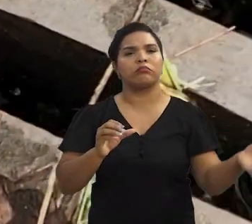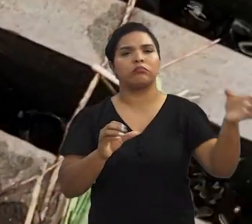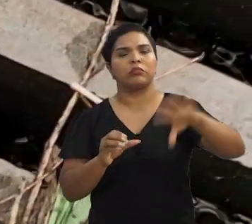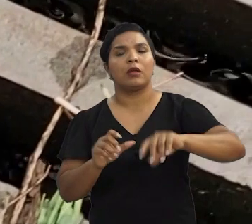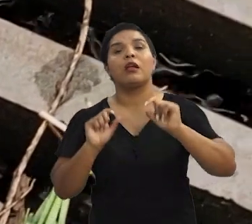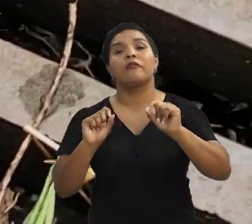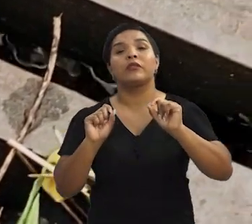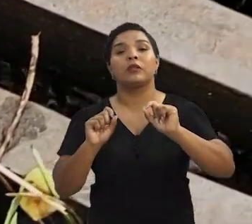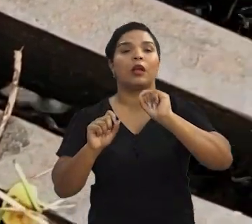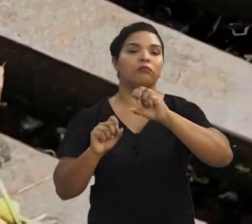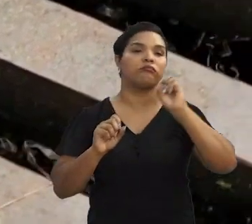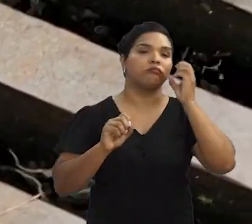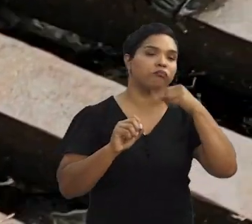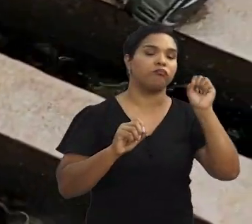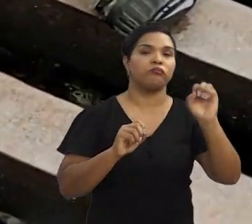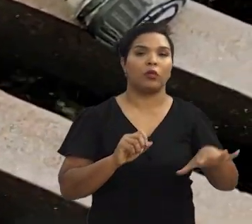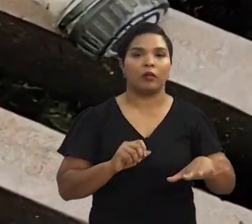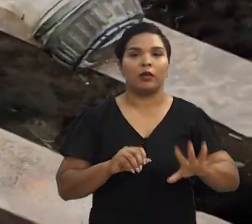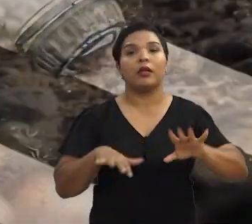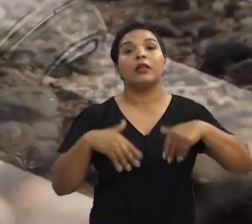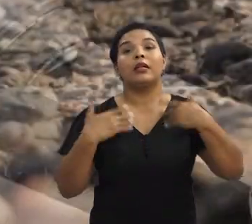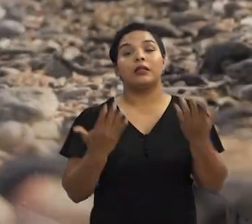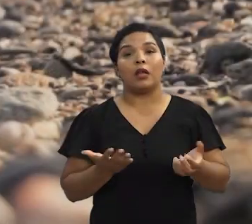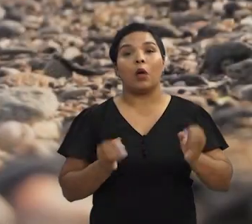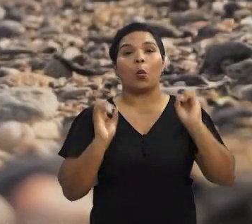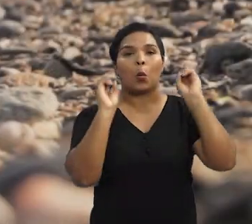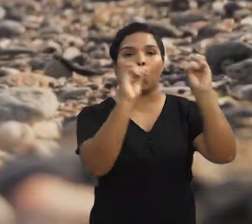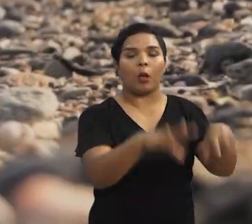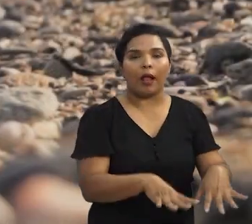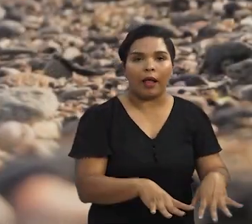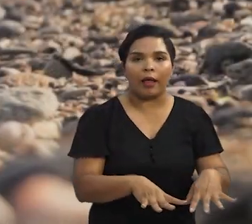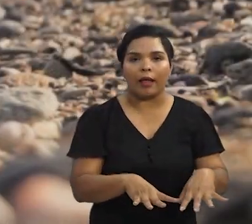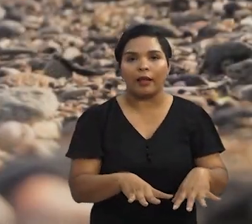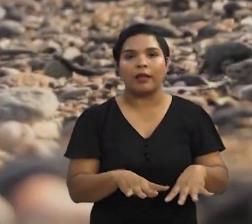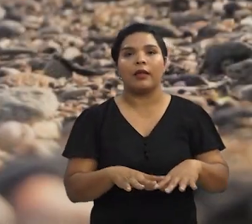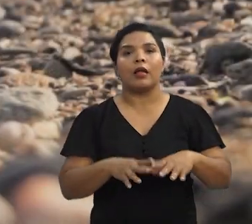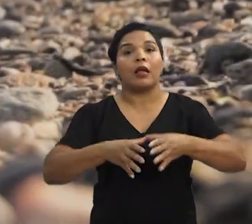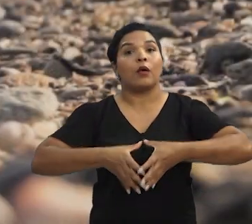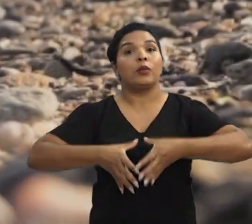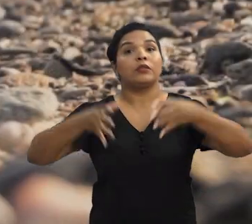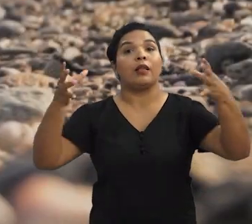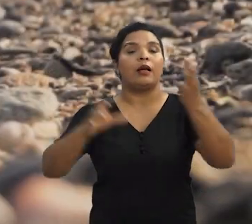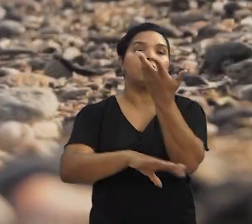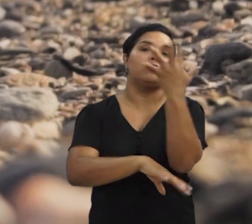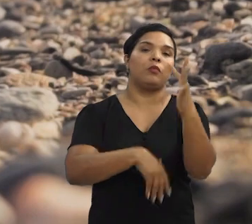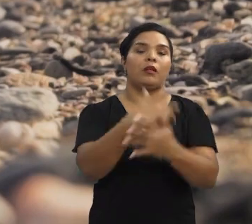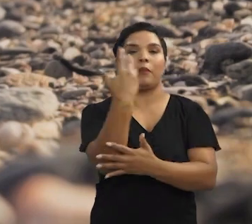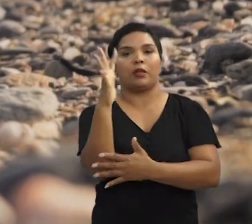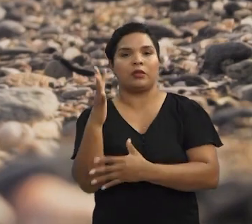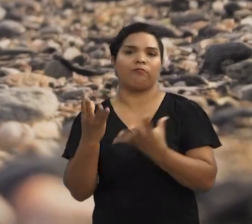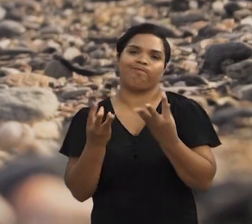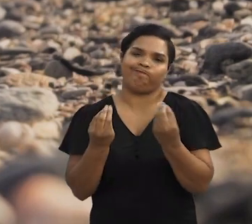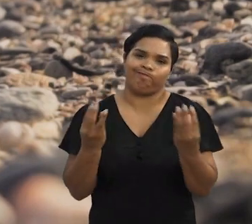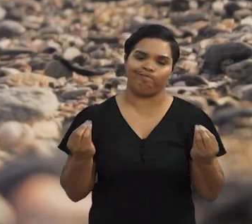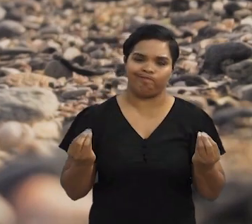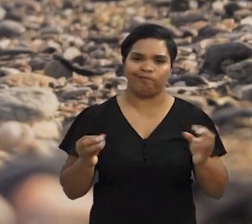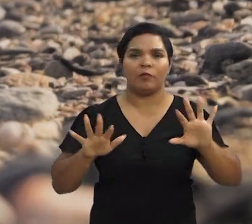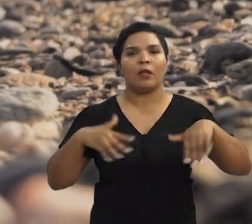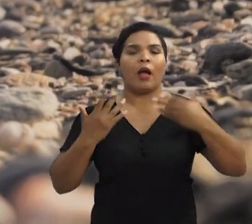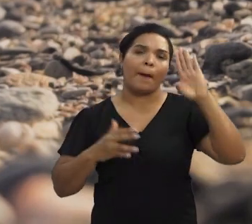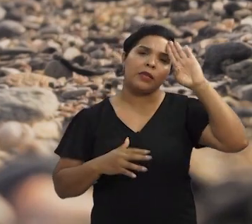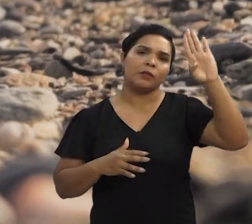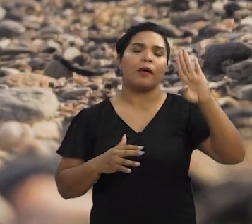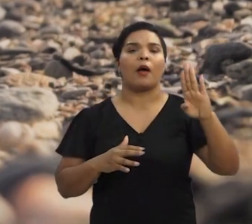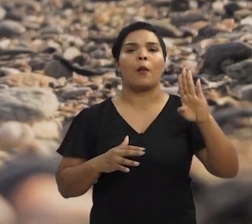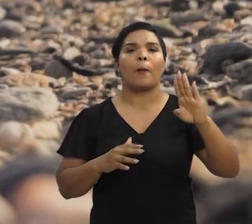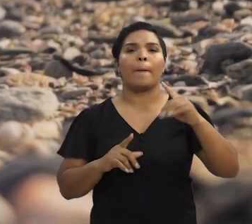coloca numa vasilha e faz o que com o saco? Joga no lixo. Então, você deposita essa embalagem em grande quantidade no meio ambiente. Então, qual é